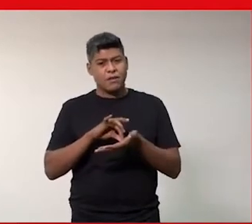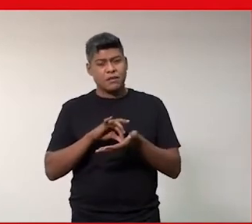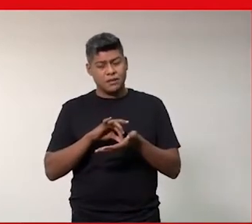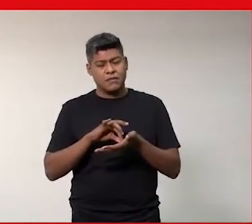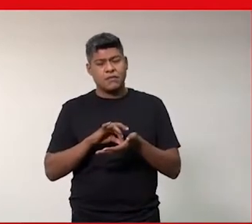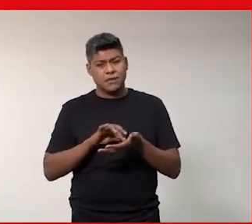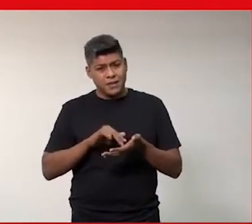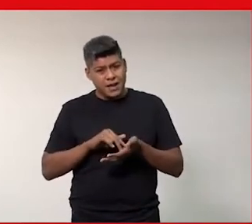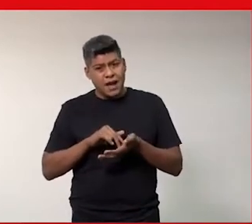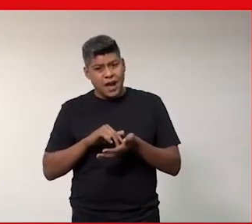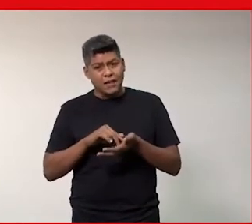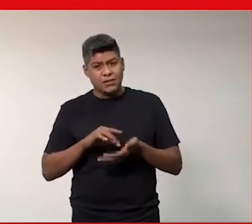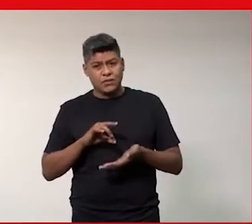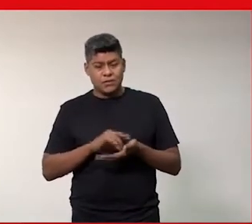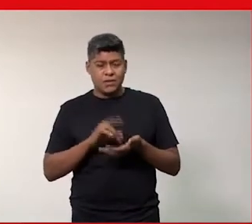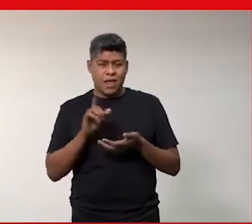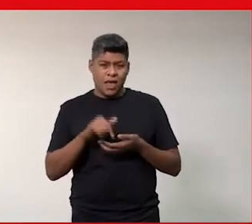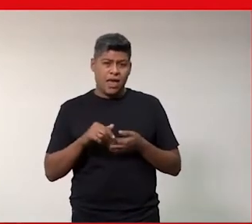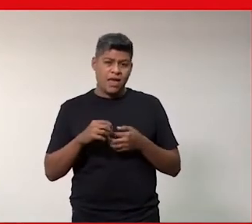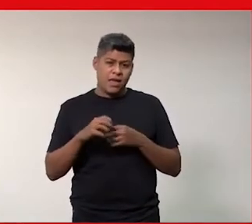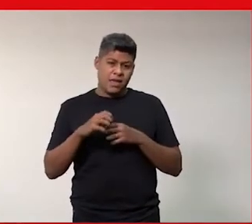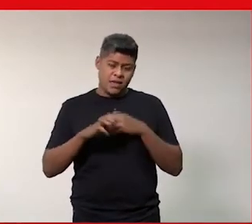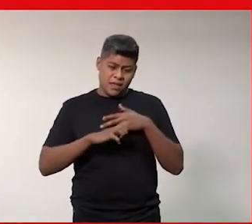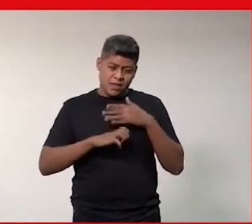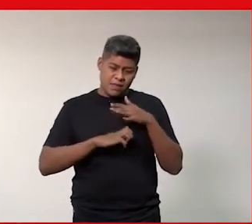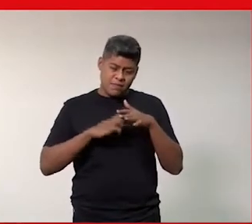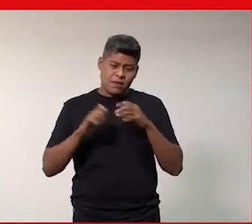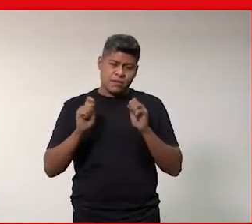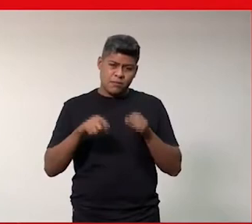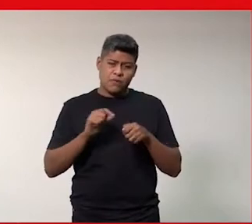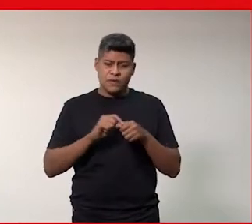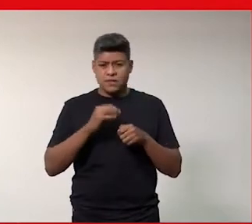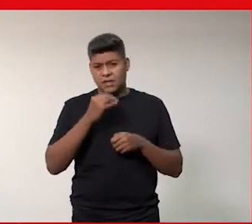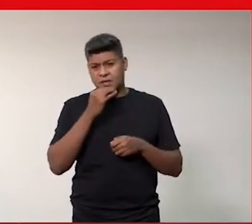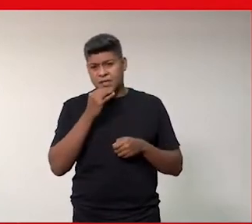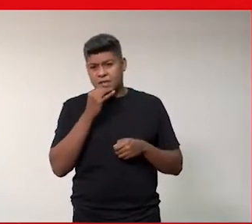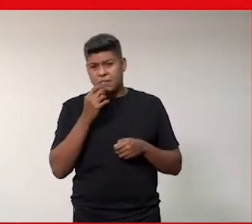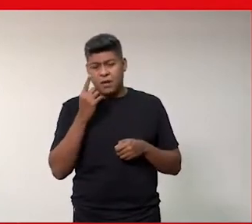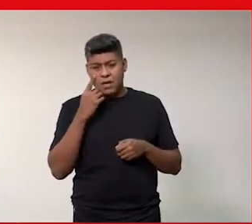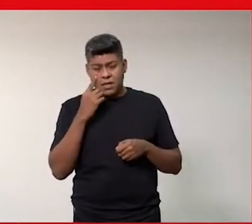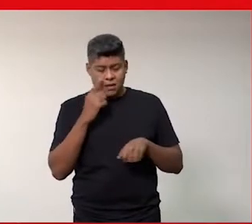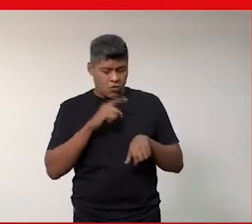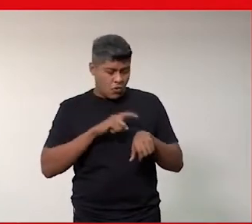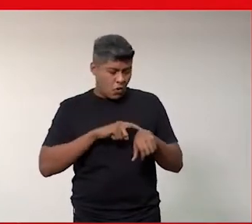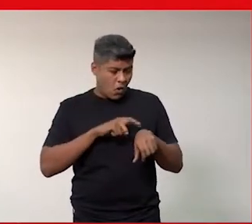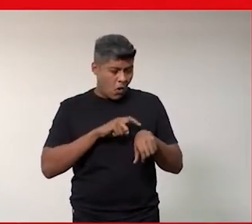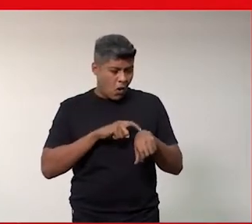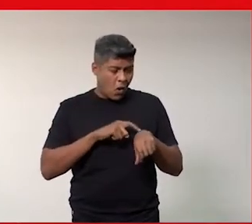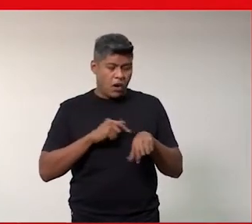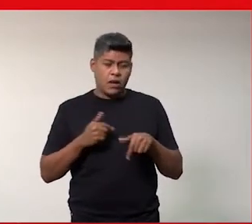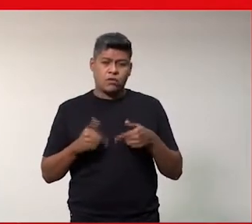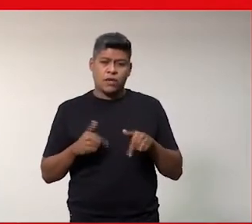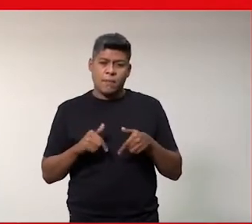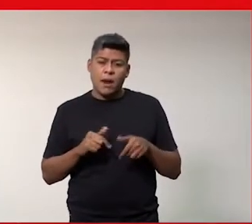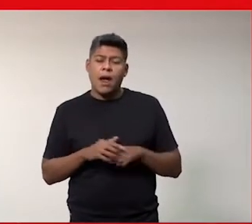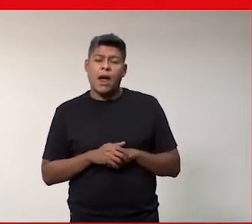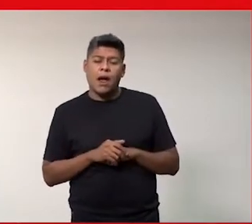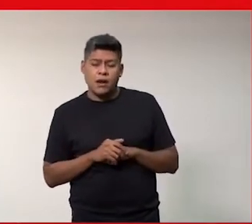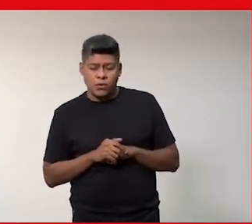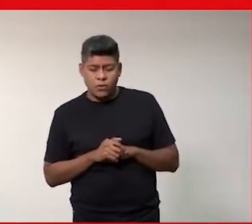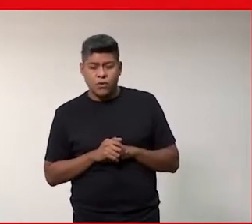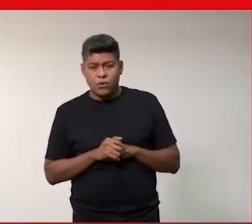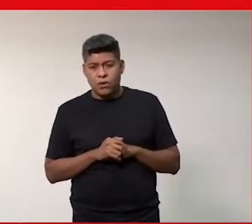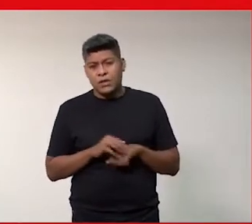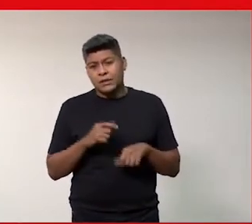ações afirmativas são essas que as empresas podem fazer, por exemplo, de dar um horário de trabalho diferenciado, de dar um